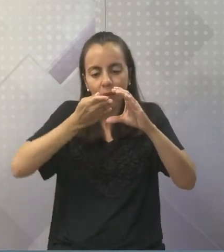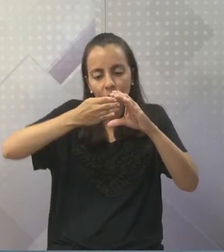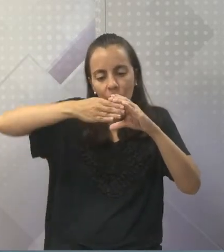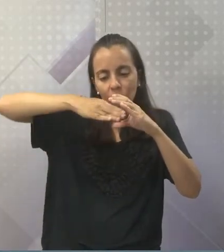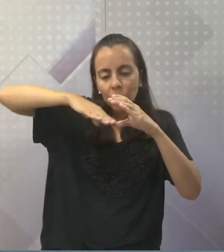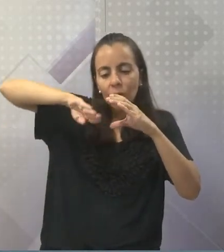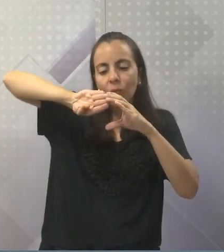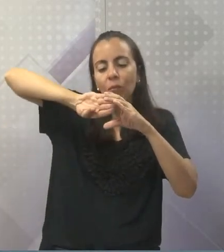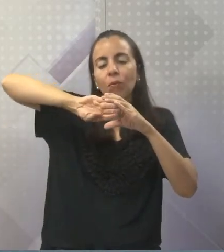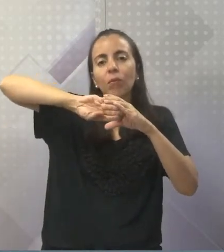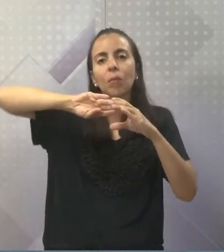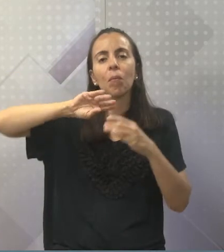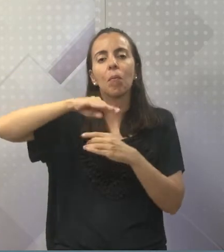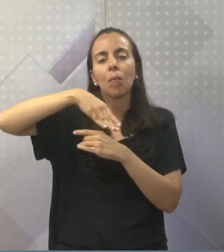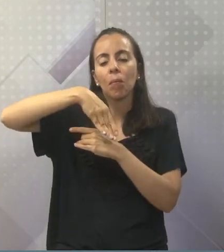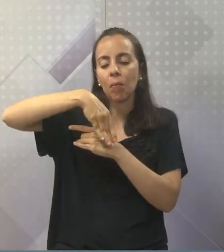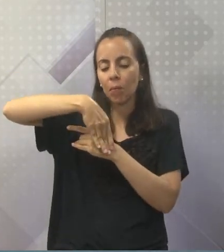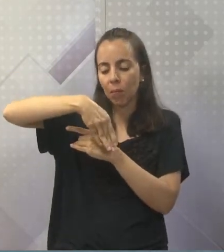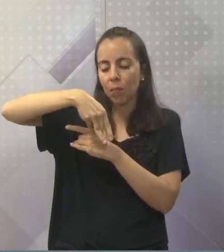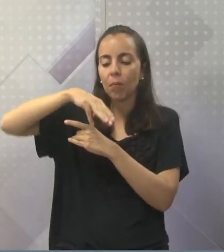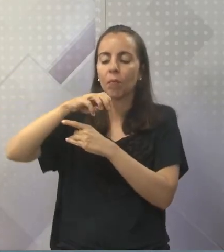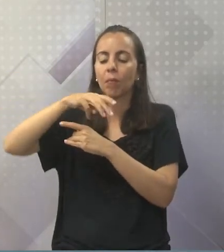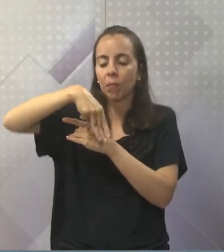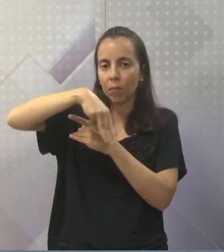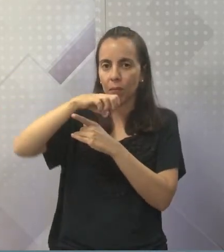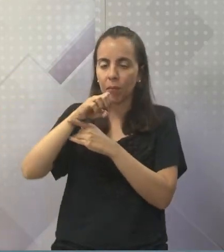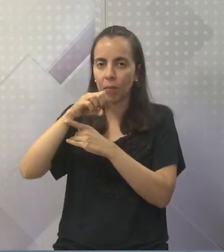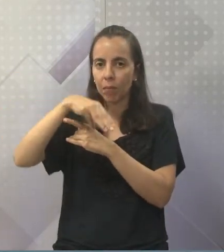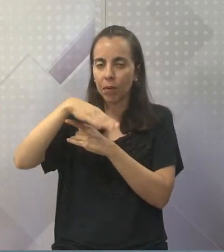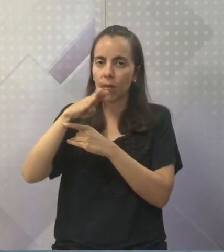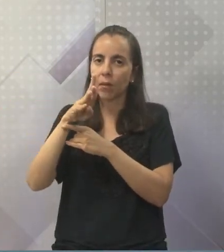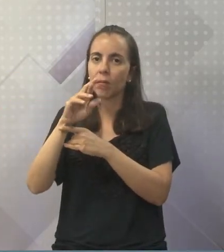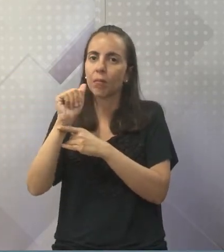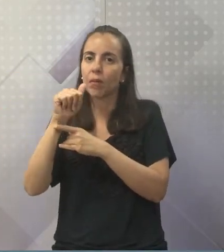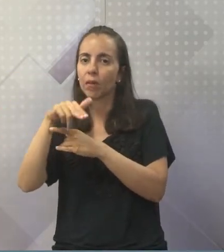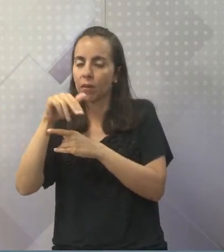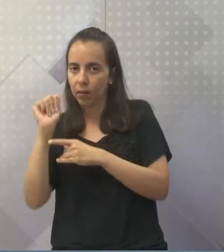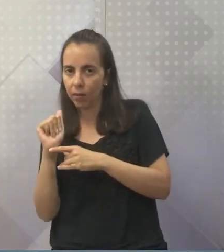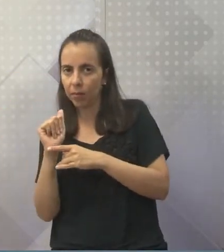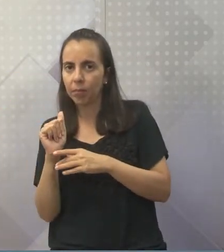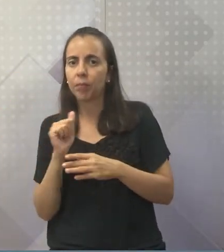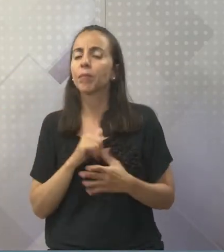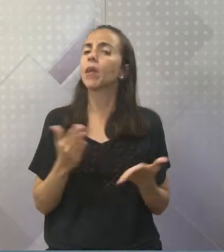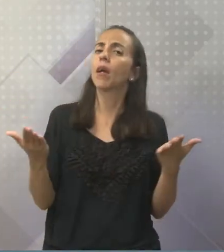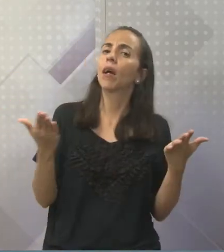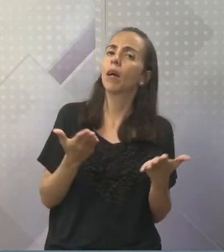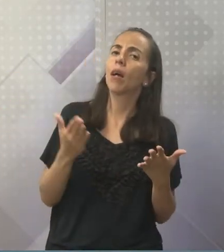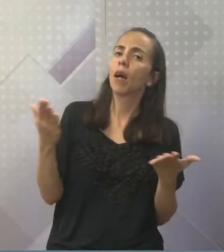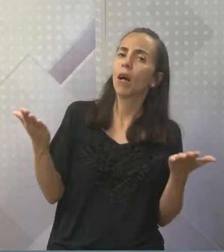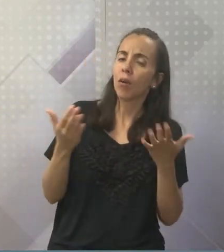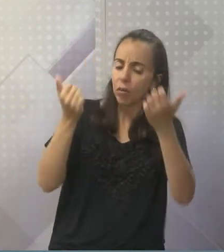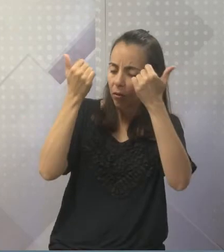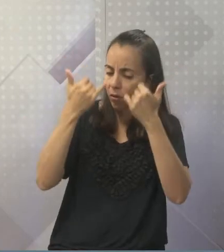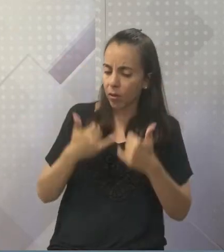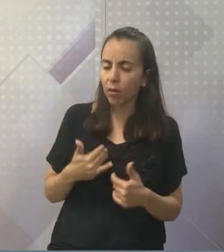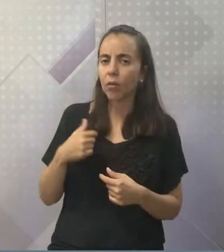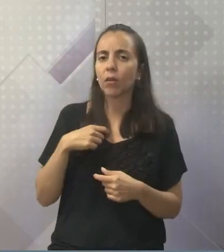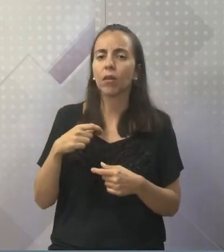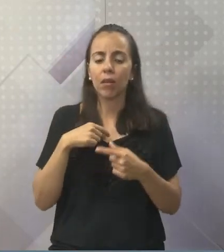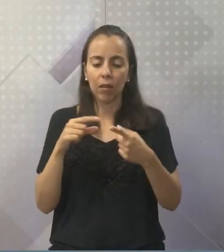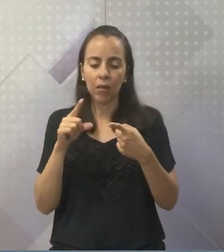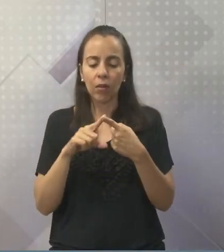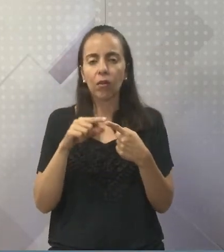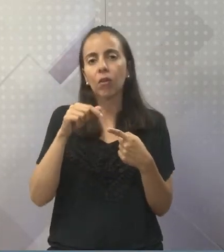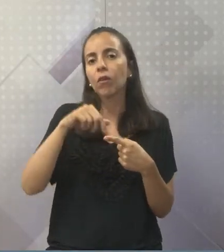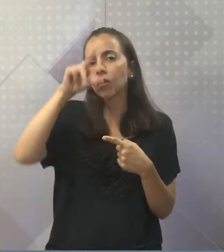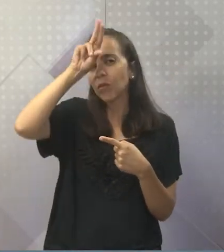Professor, quem são os eucariontes? Olha, fungos, animais,